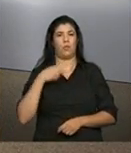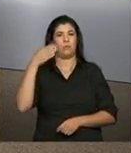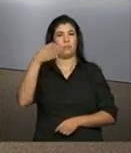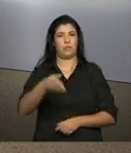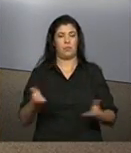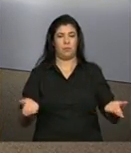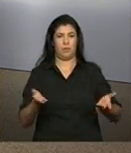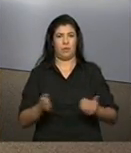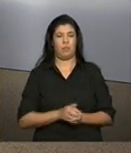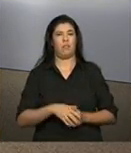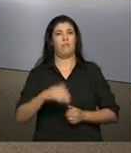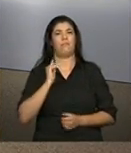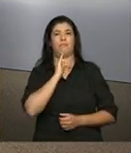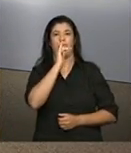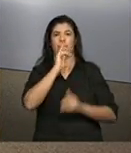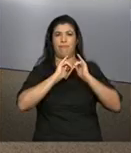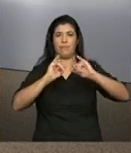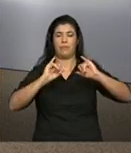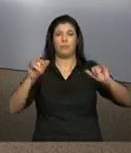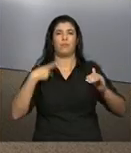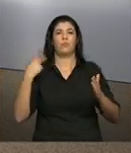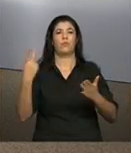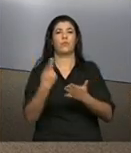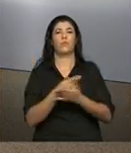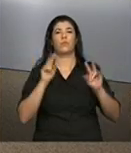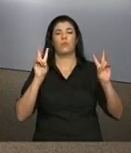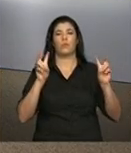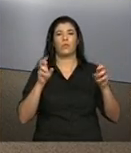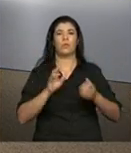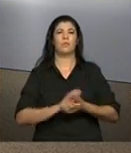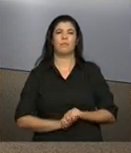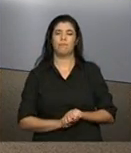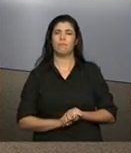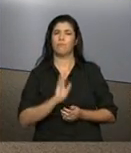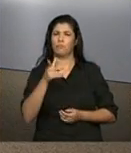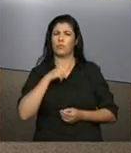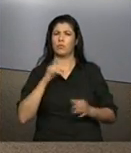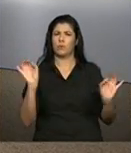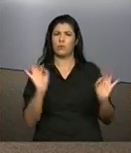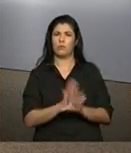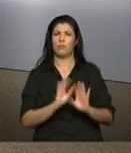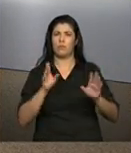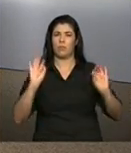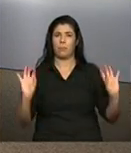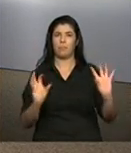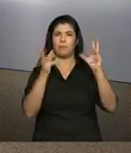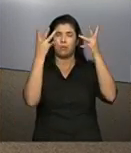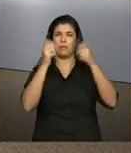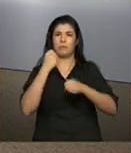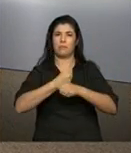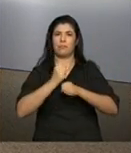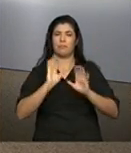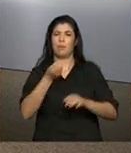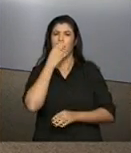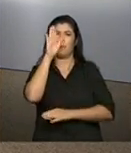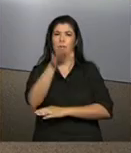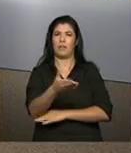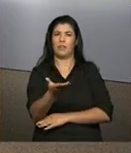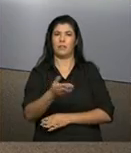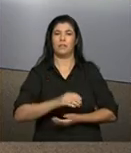local do evento e nos dá mais informações sobre o assunto. Luana, tudo pronto por aí para a inauguração da obra? Boa tarde.